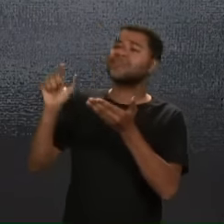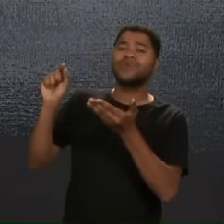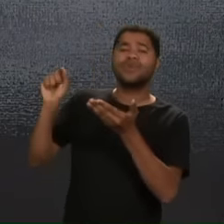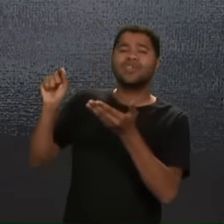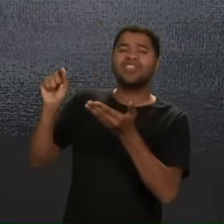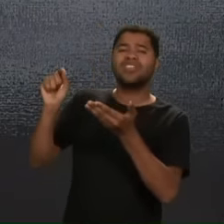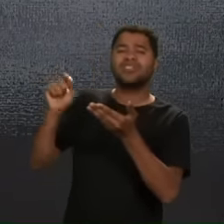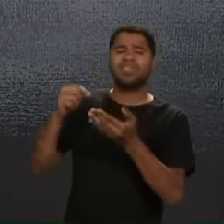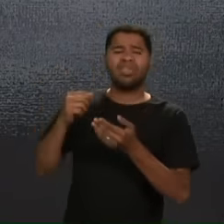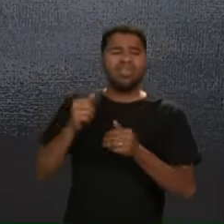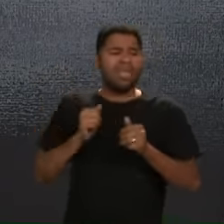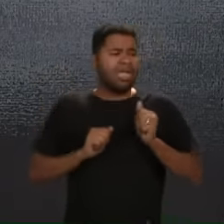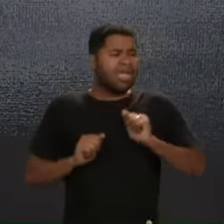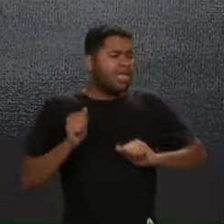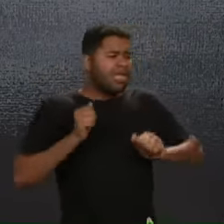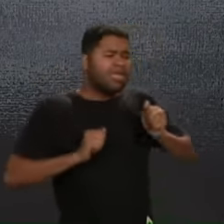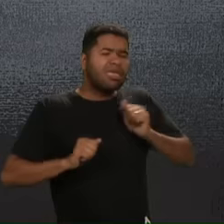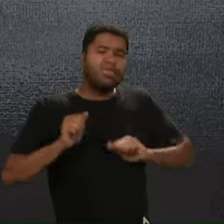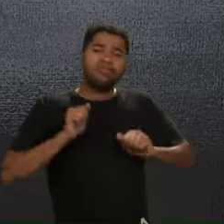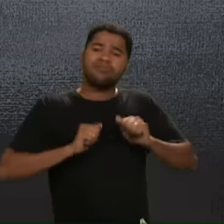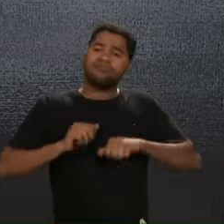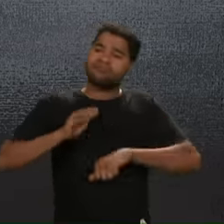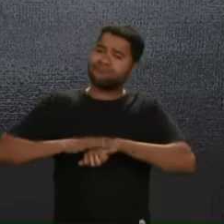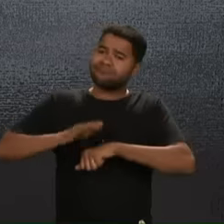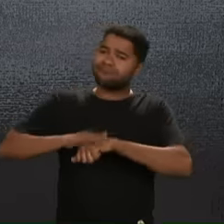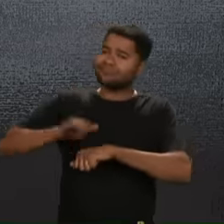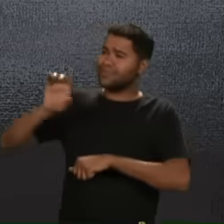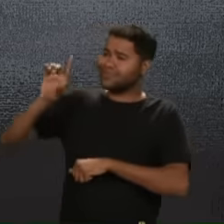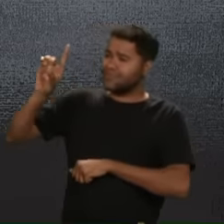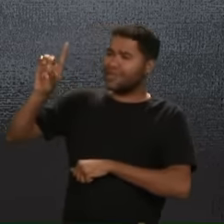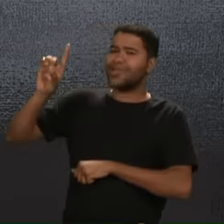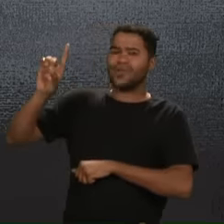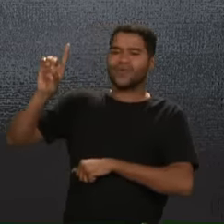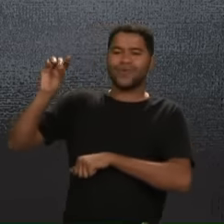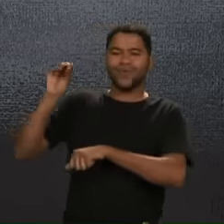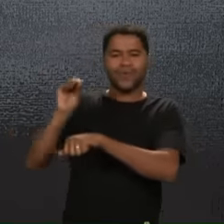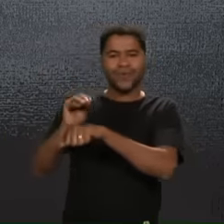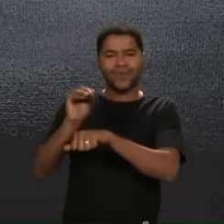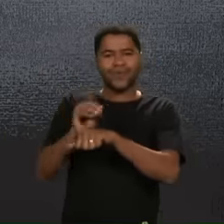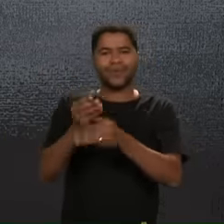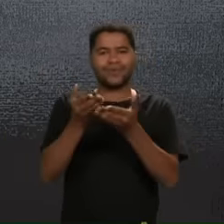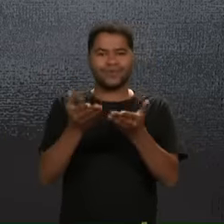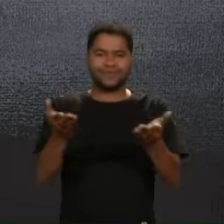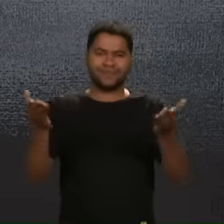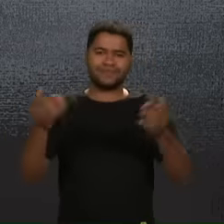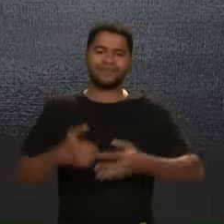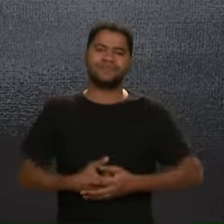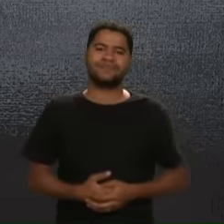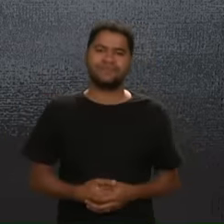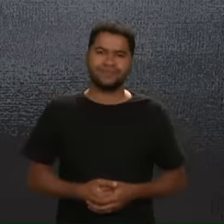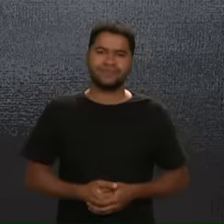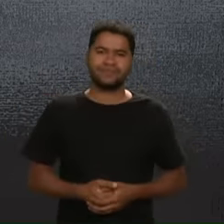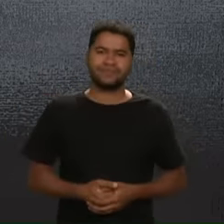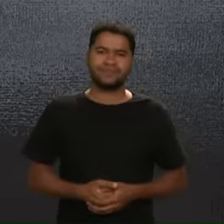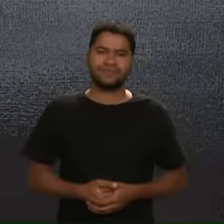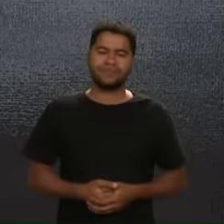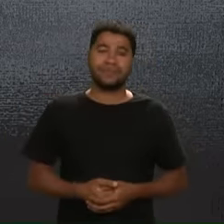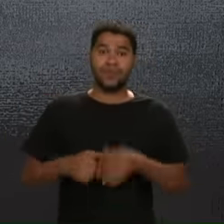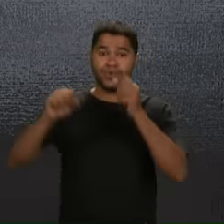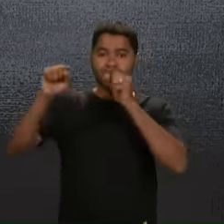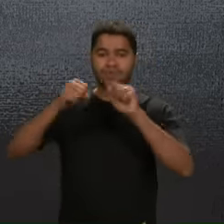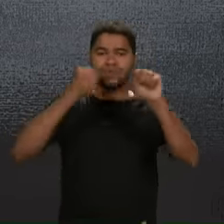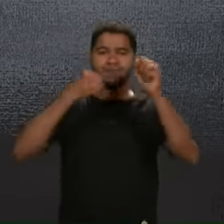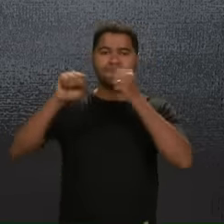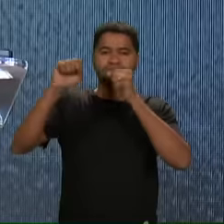Sobre Ele Toda a vossa Ansiedade Porque Ele Tem cuidado De vós O Salmo